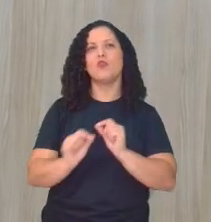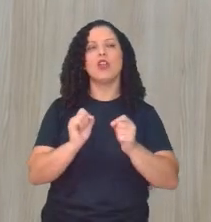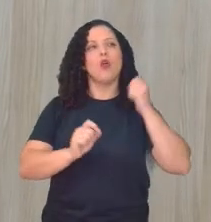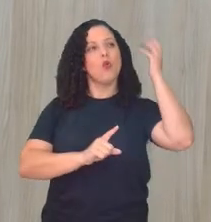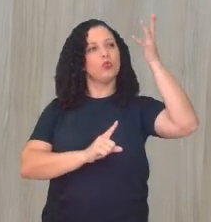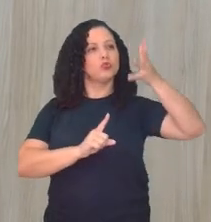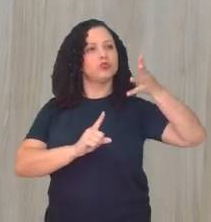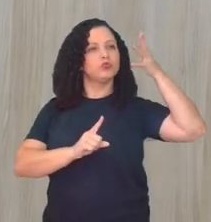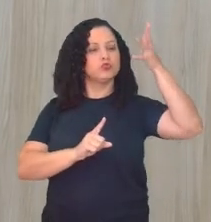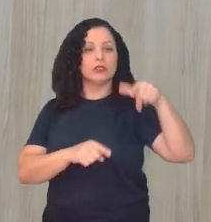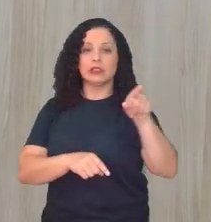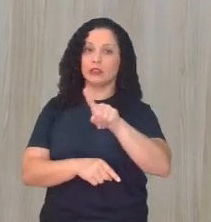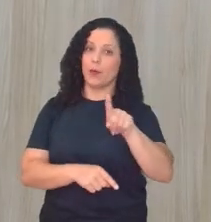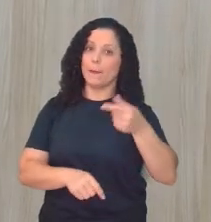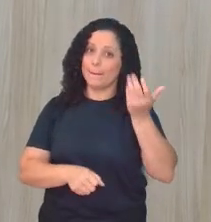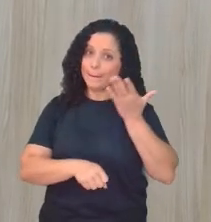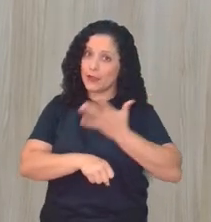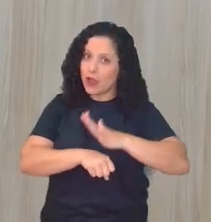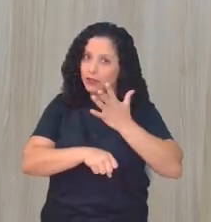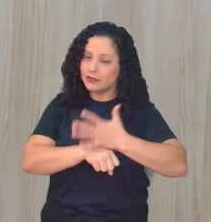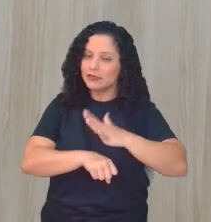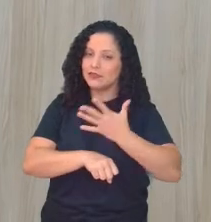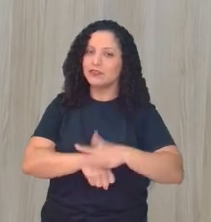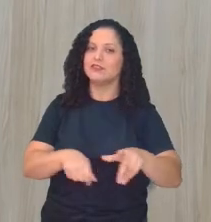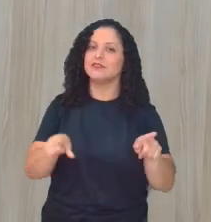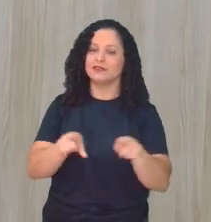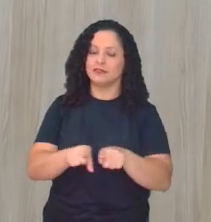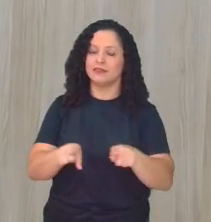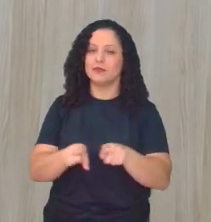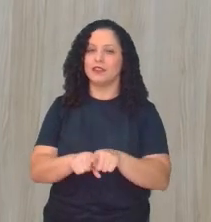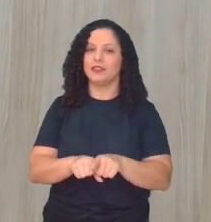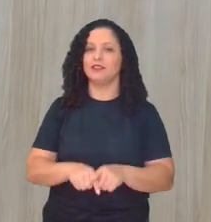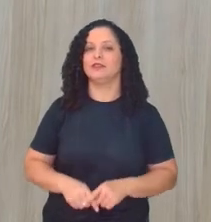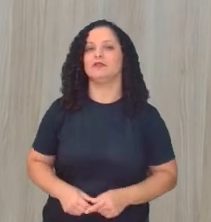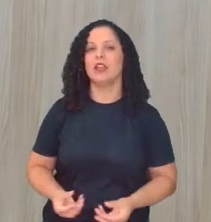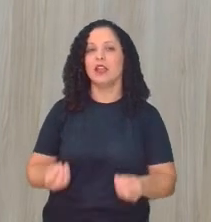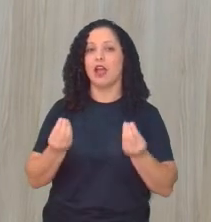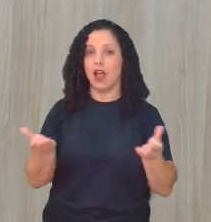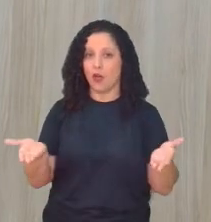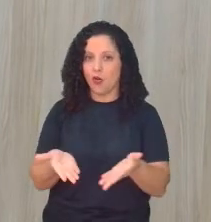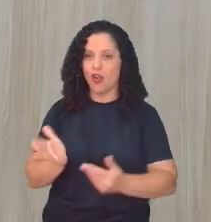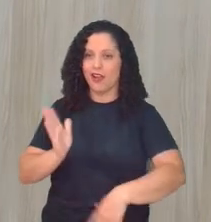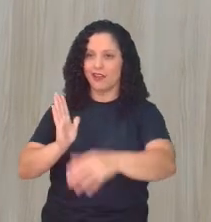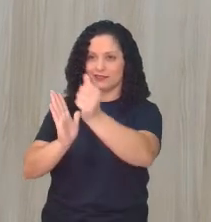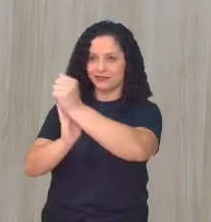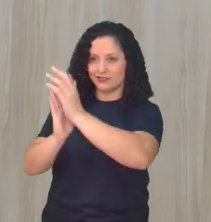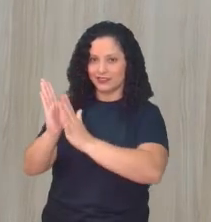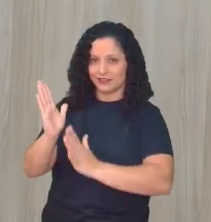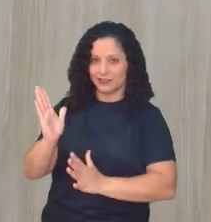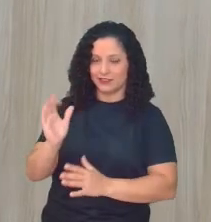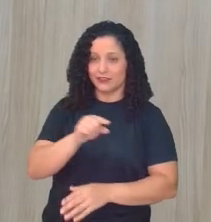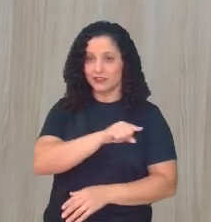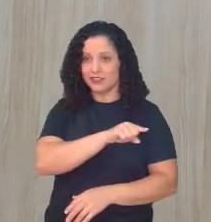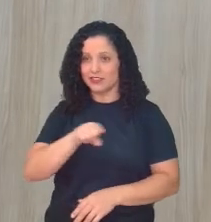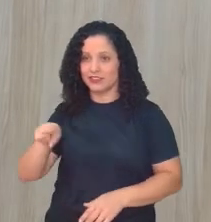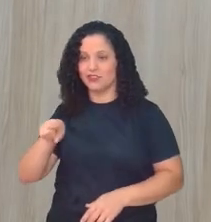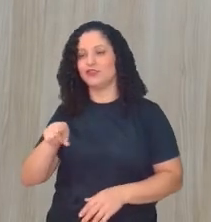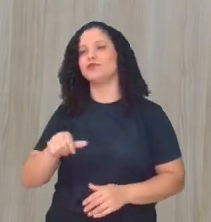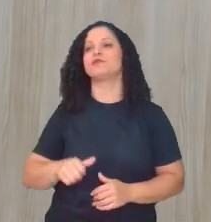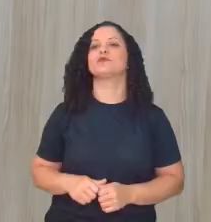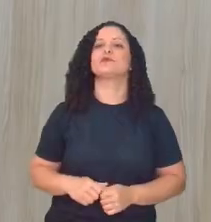tem que buscar a prática, percebe? Então, ó, como tarefinha de casa, eu vou deixar para vocês o seguinte, ó.